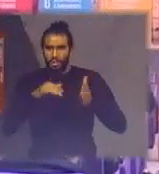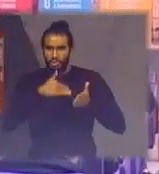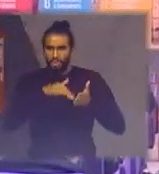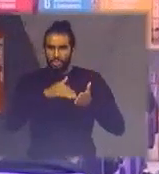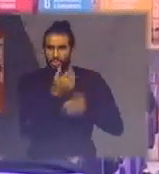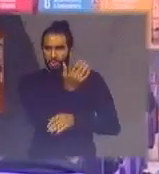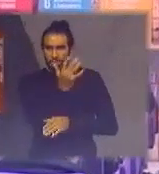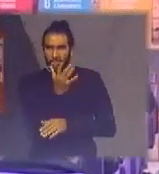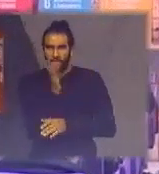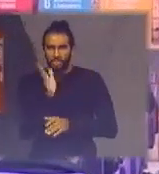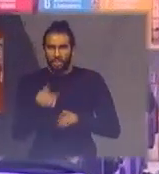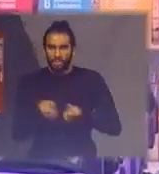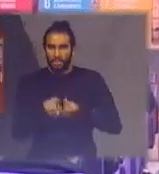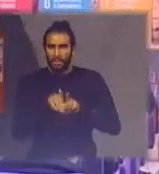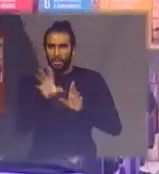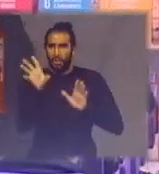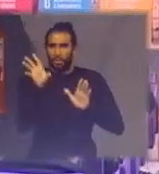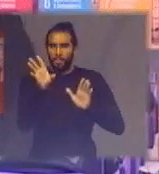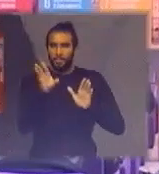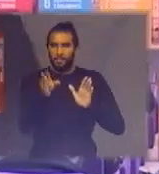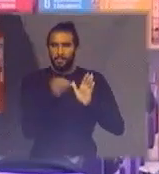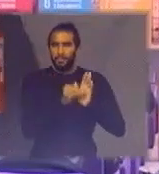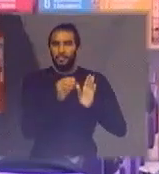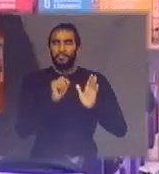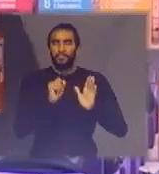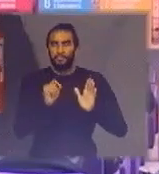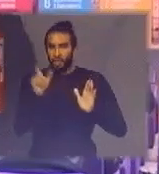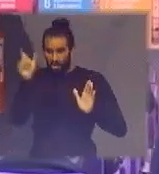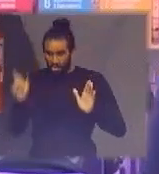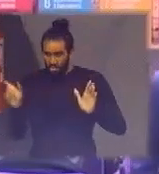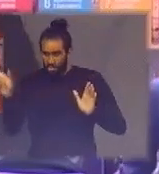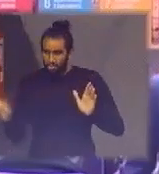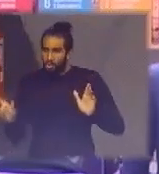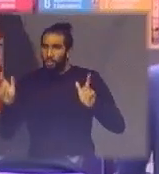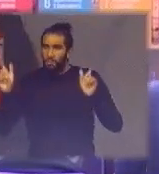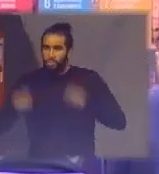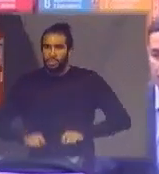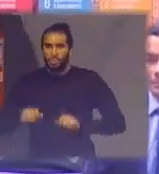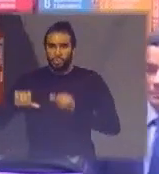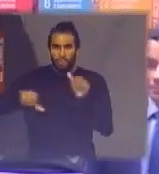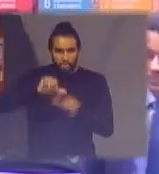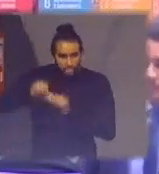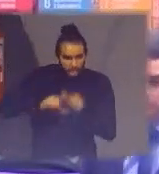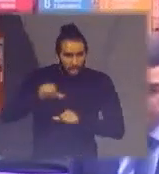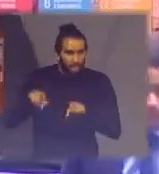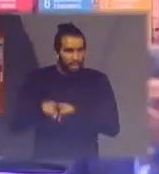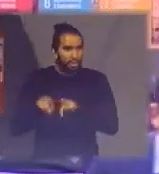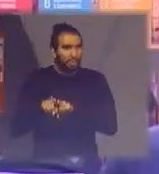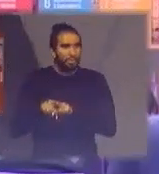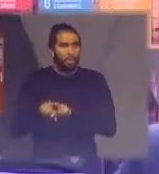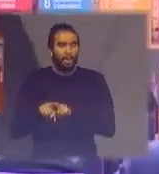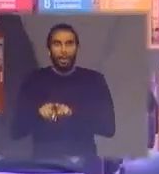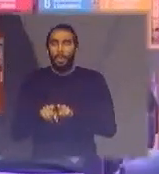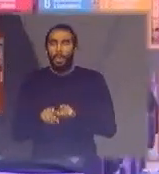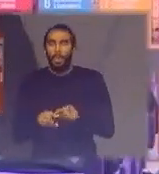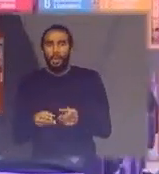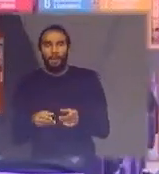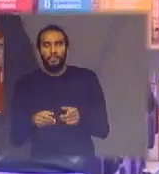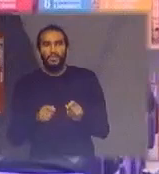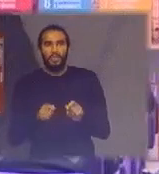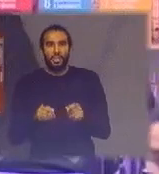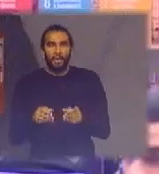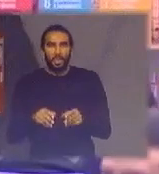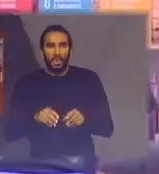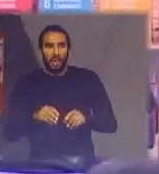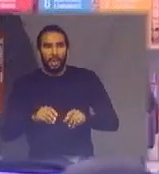colocou os catadores como eles podem estocar eles podem receber eles podem triar não podem manusear entenda-se manusear